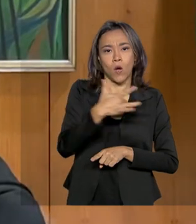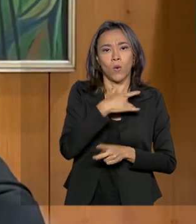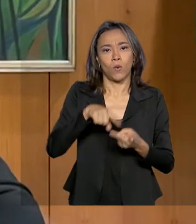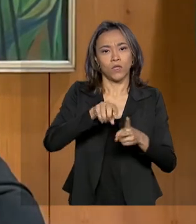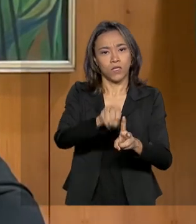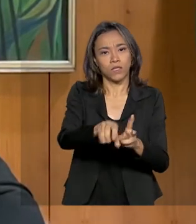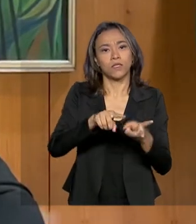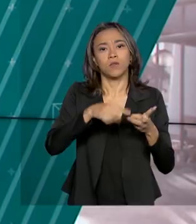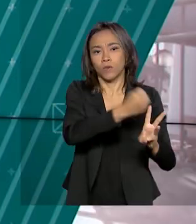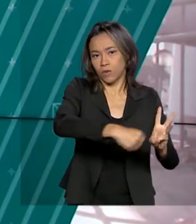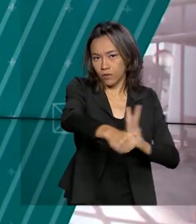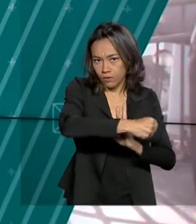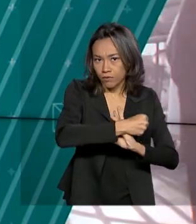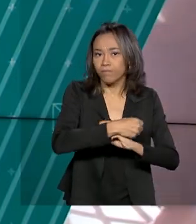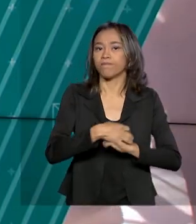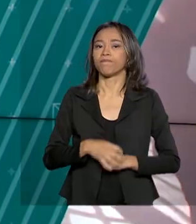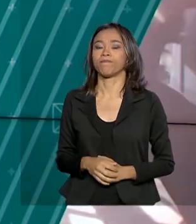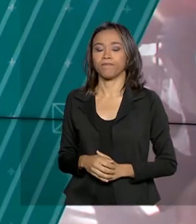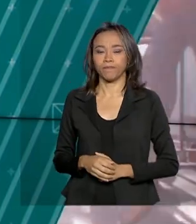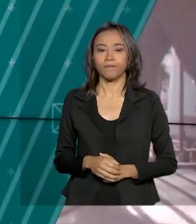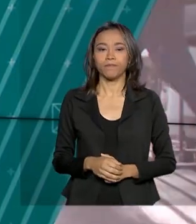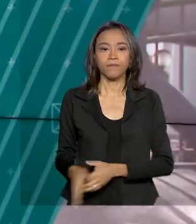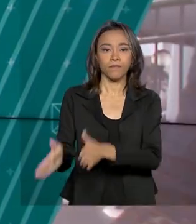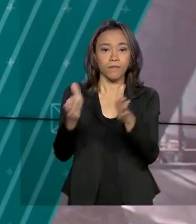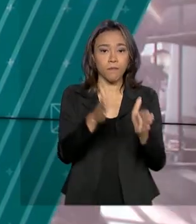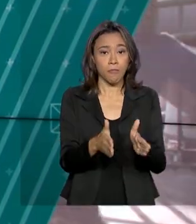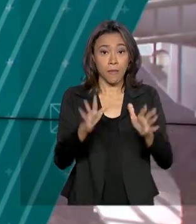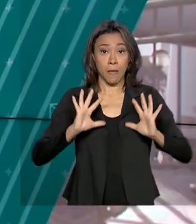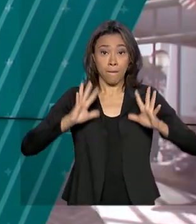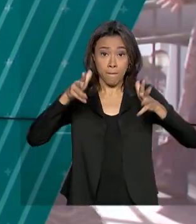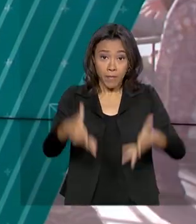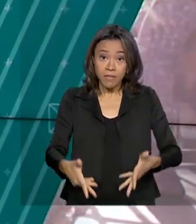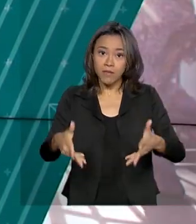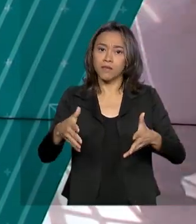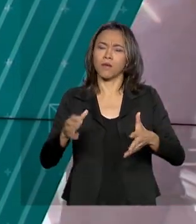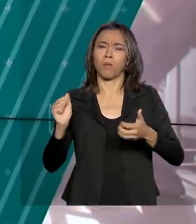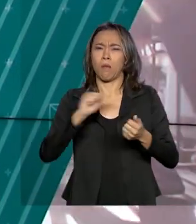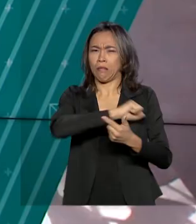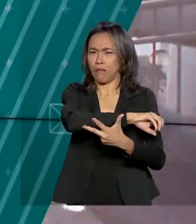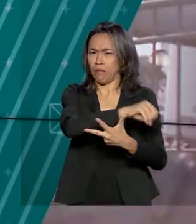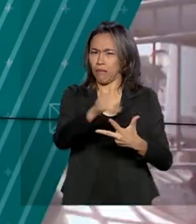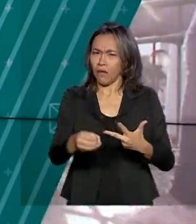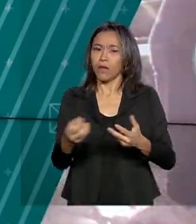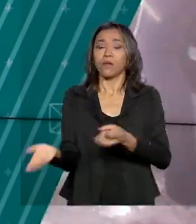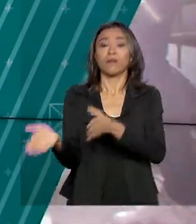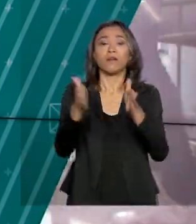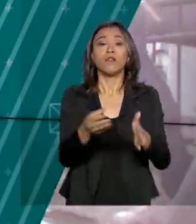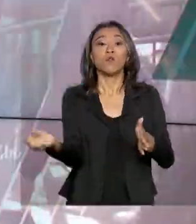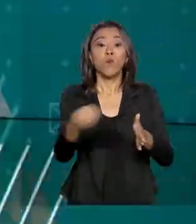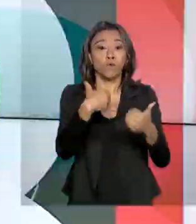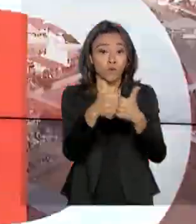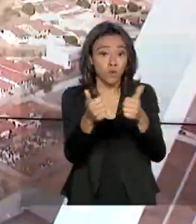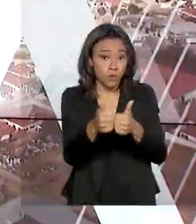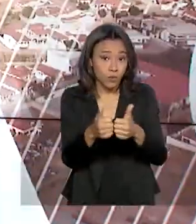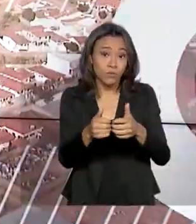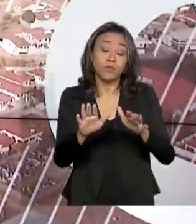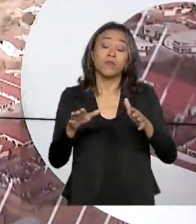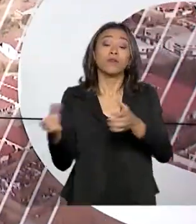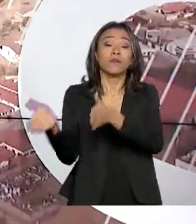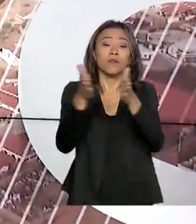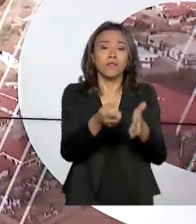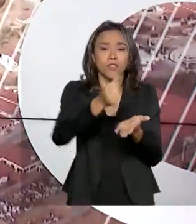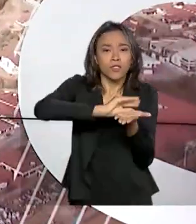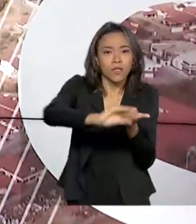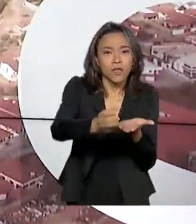e assistência social. Participação recorde no Enem, novos ônibus escolares, investimentos na merenda,